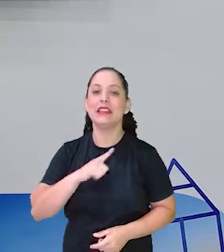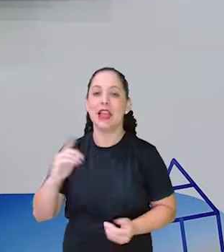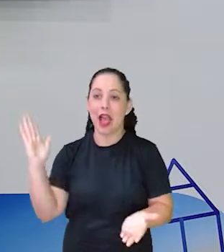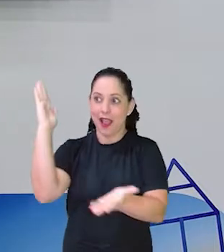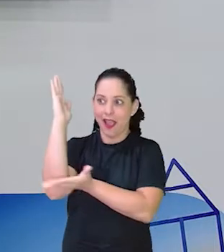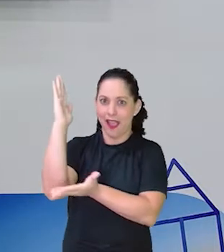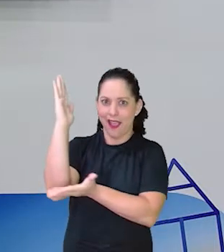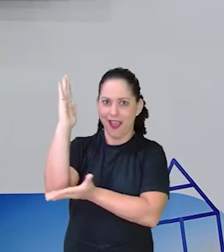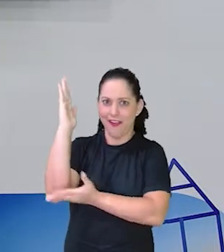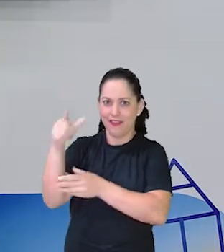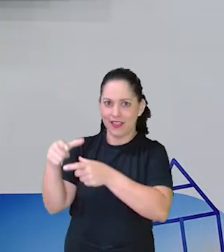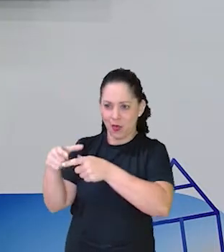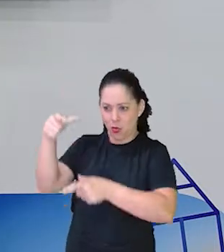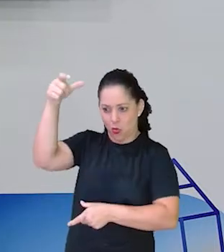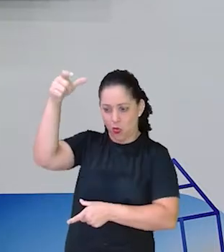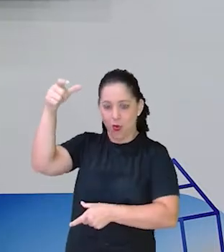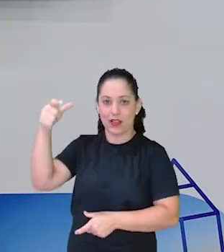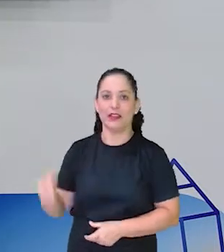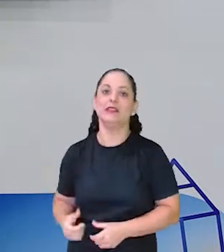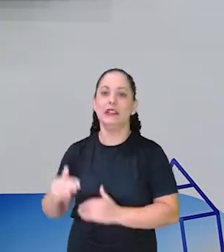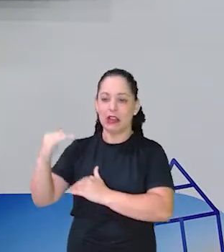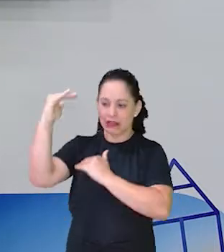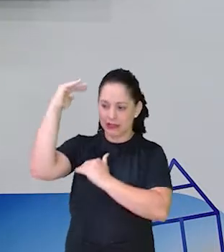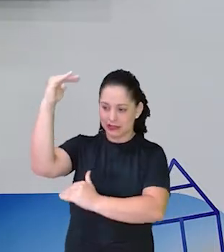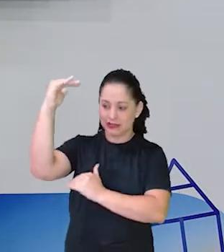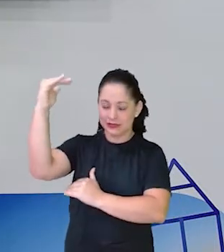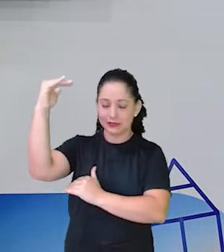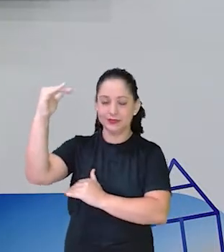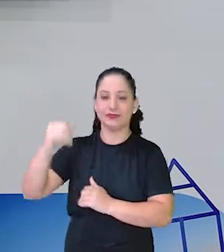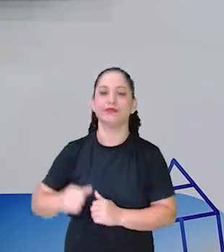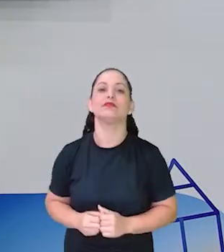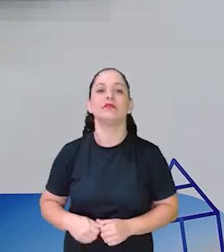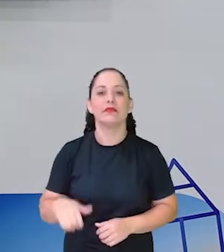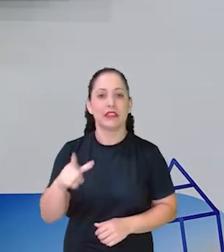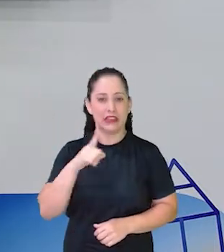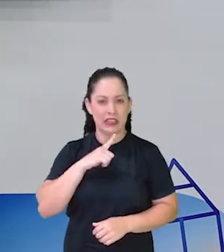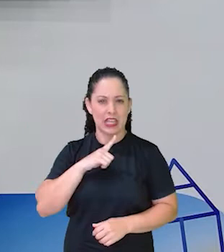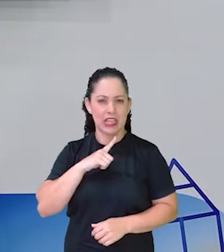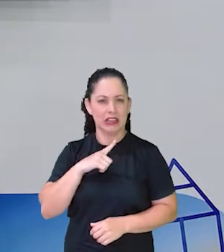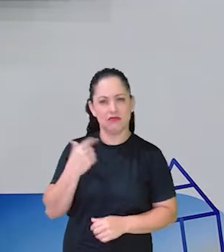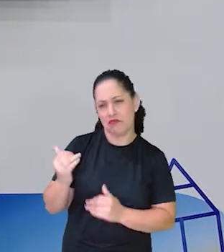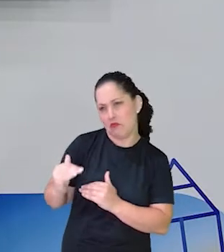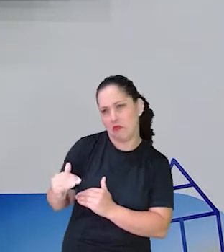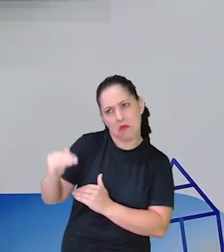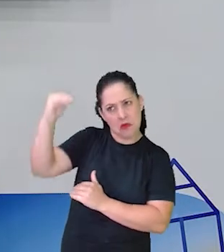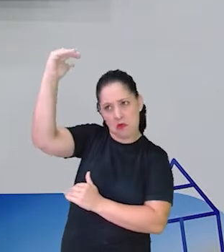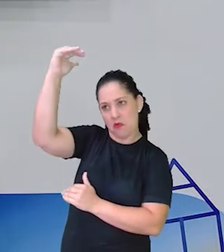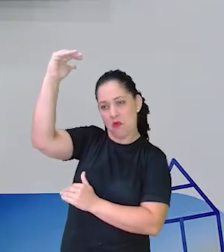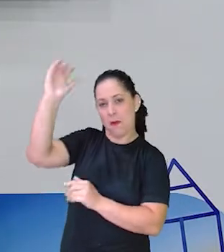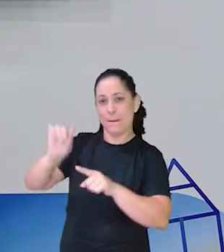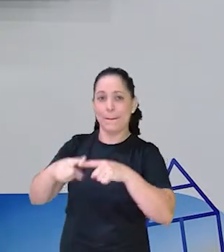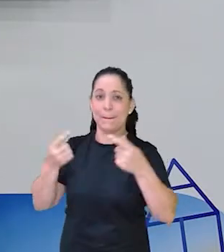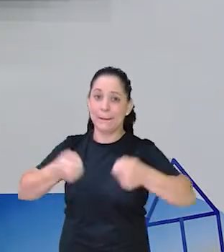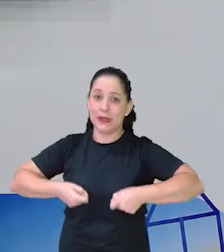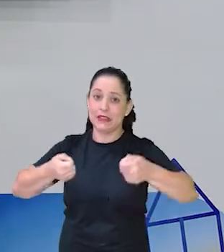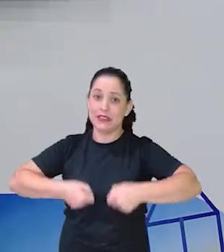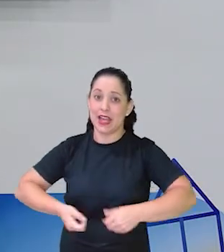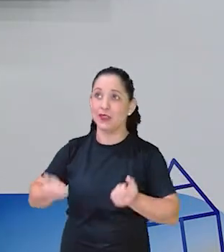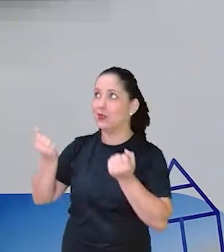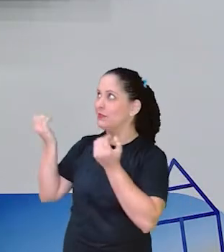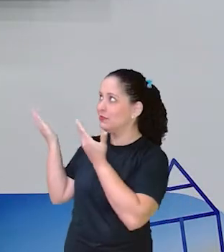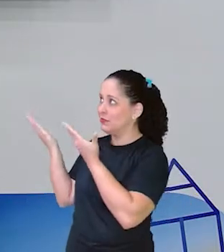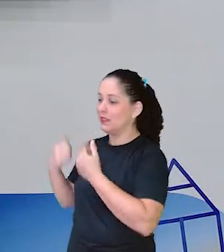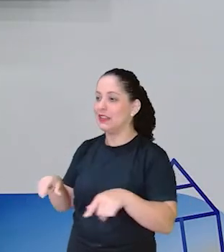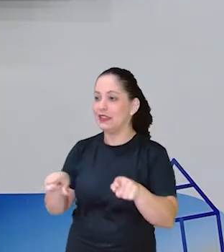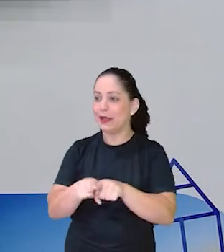garrafa PET Essa é uma garrafa De dois litros Existem outras maiores De três E a gente vai Precisar inicialmente De